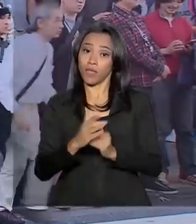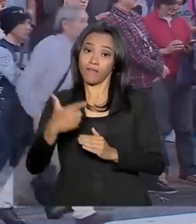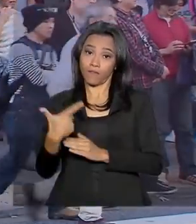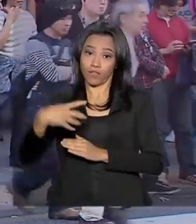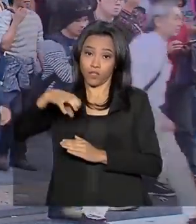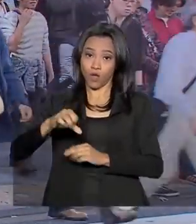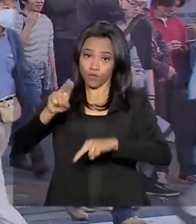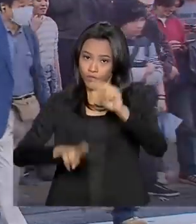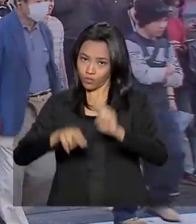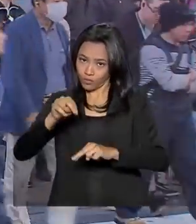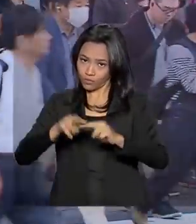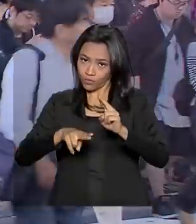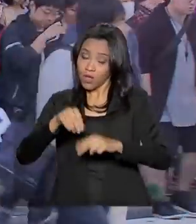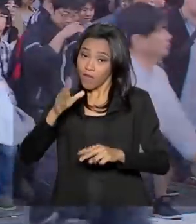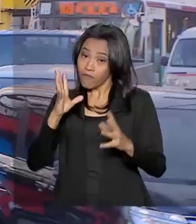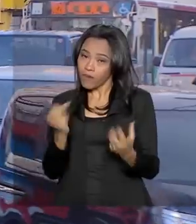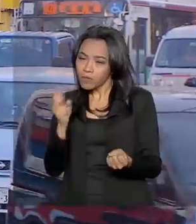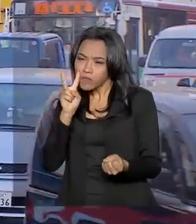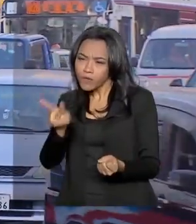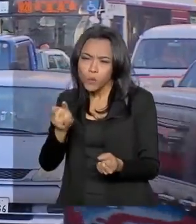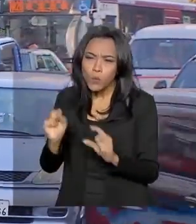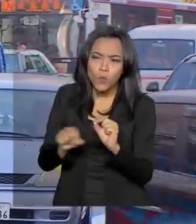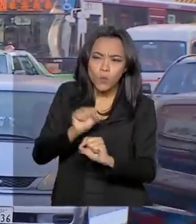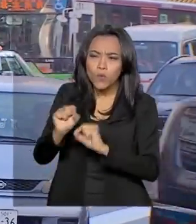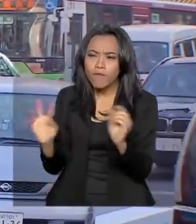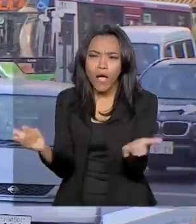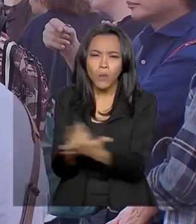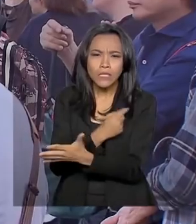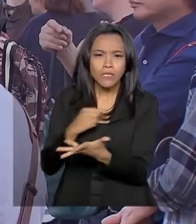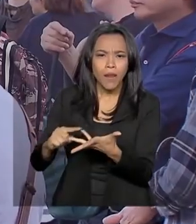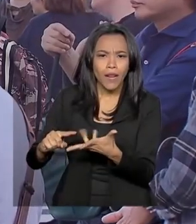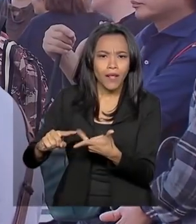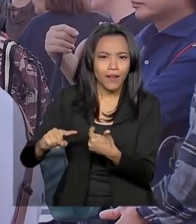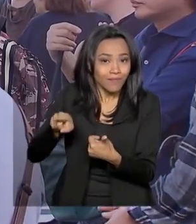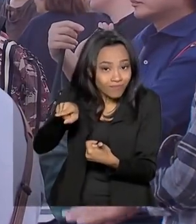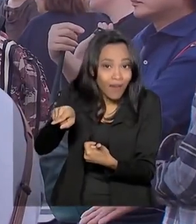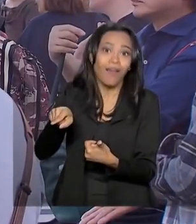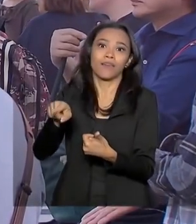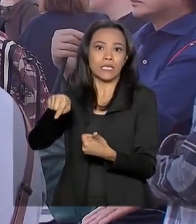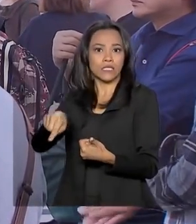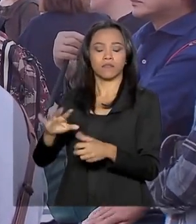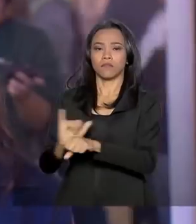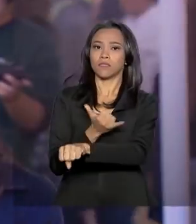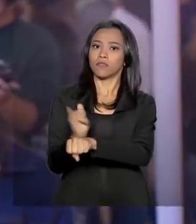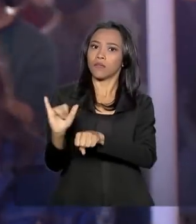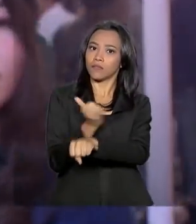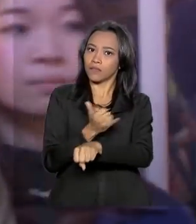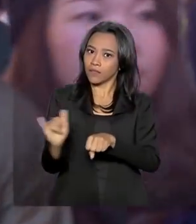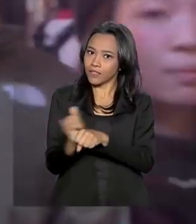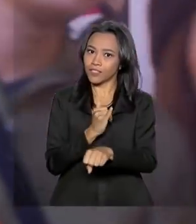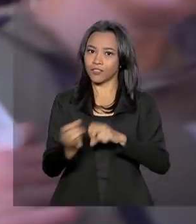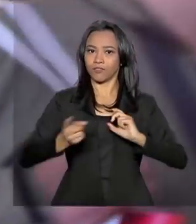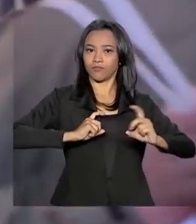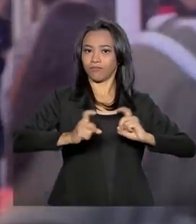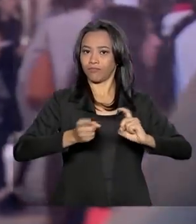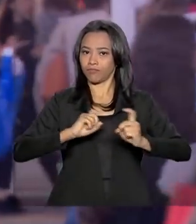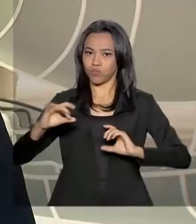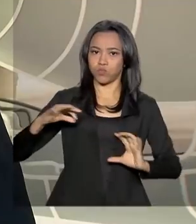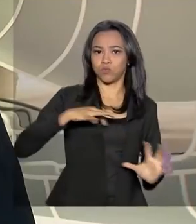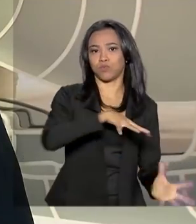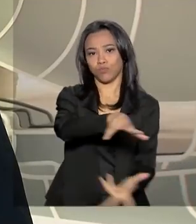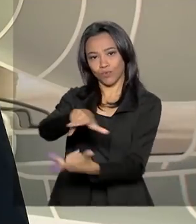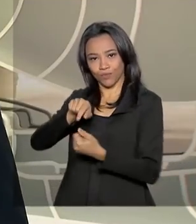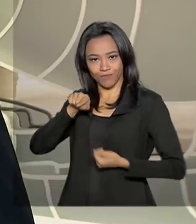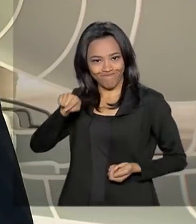de lá, vamos acompanhar de pertinho o que vai acontecer neste que é o principal mecanismo de governança econômica mundial.